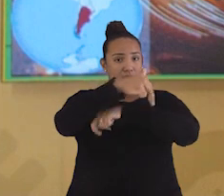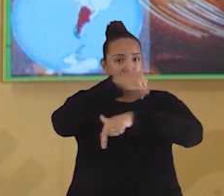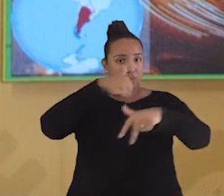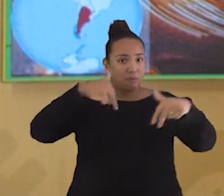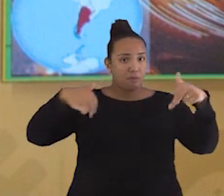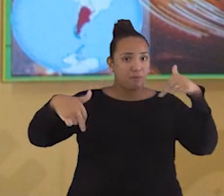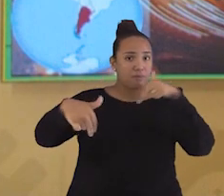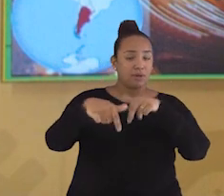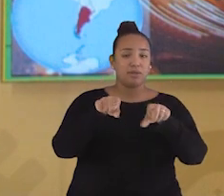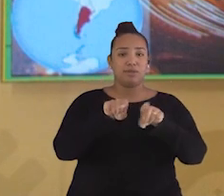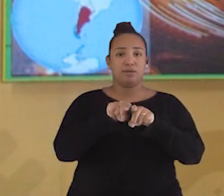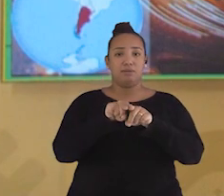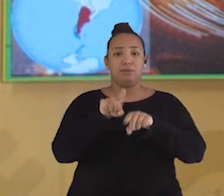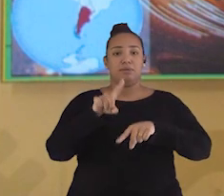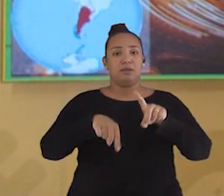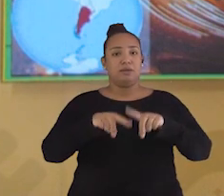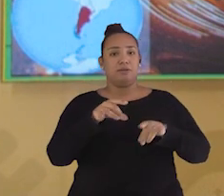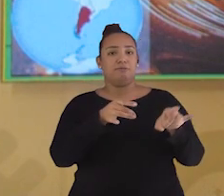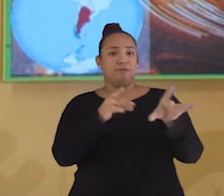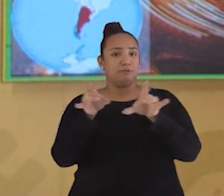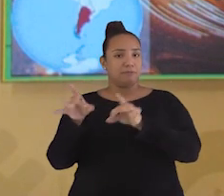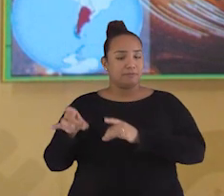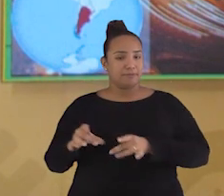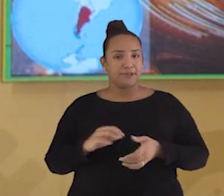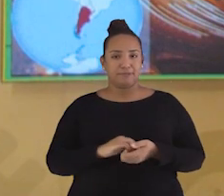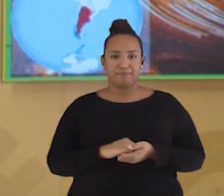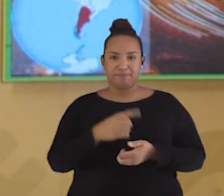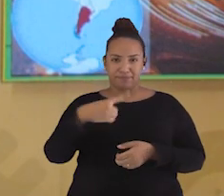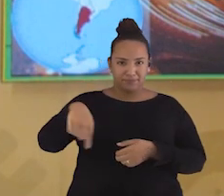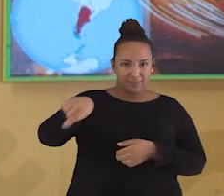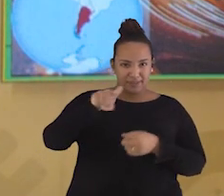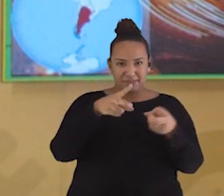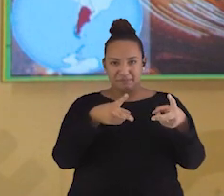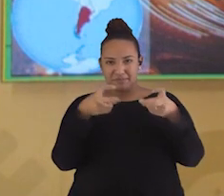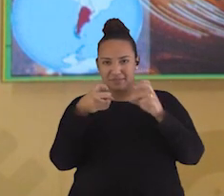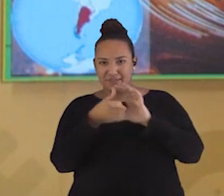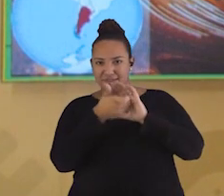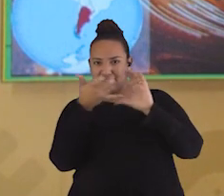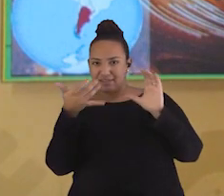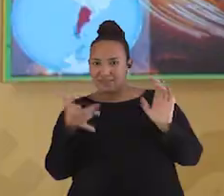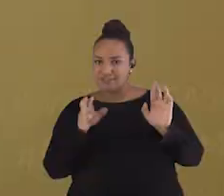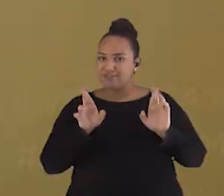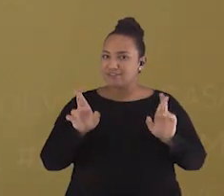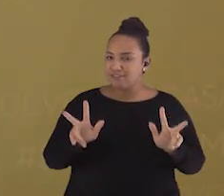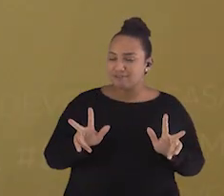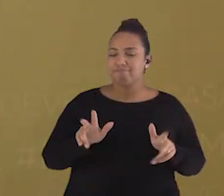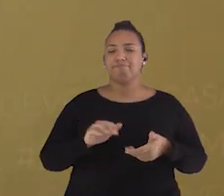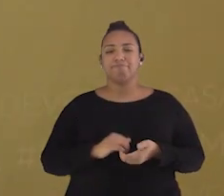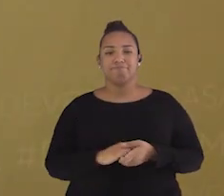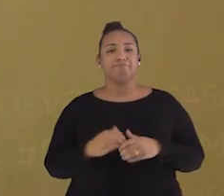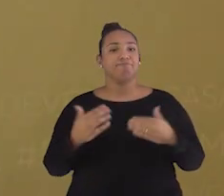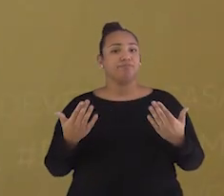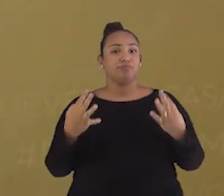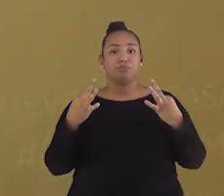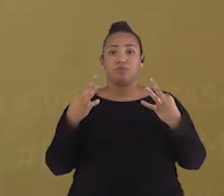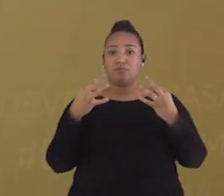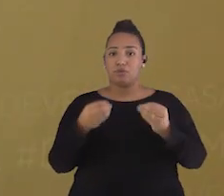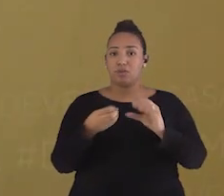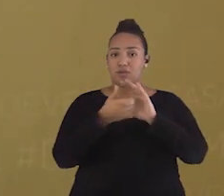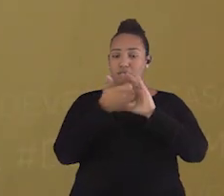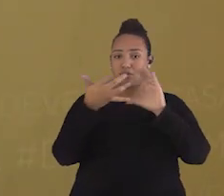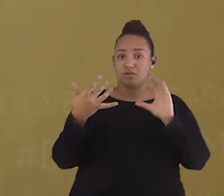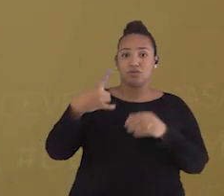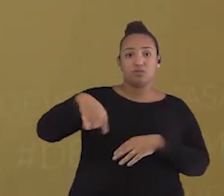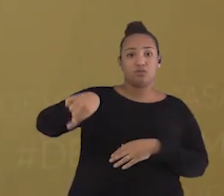e também de fluxo de mercadorias. Você percebeu características diferentes? Todas as características que